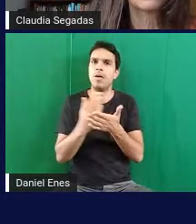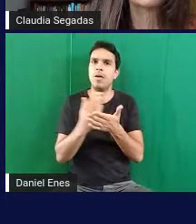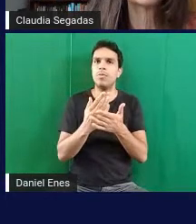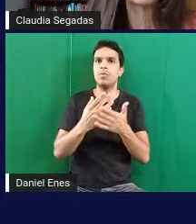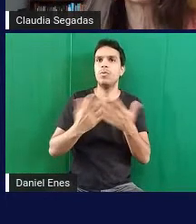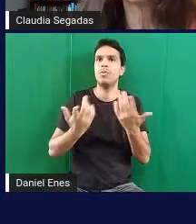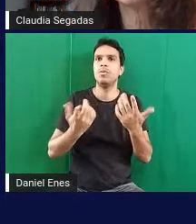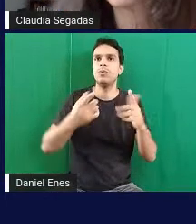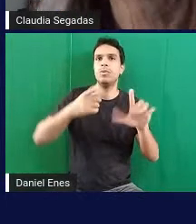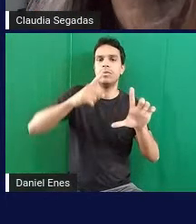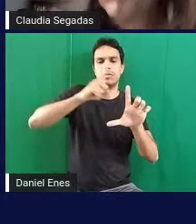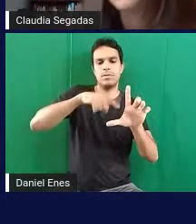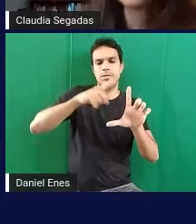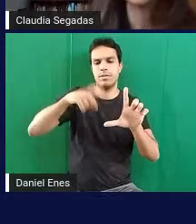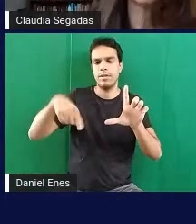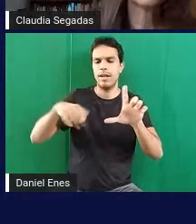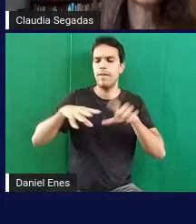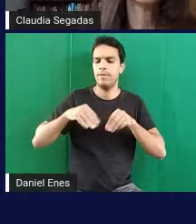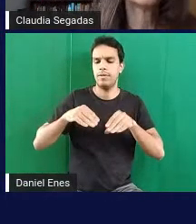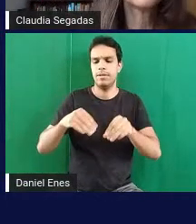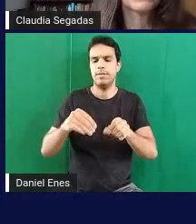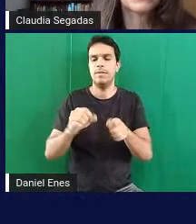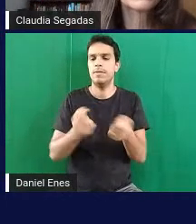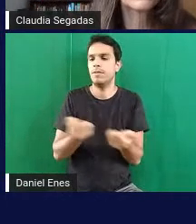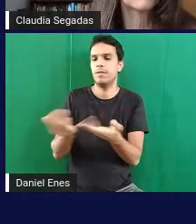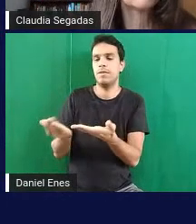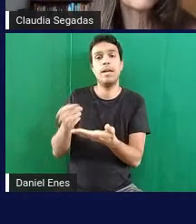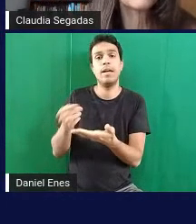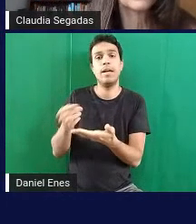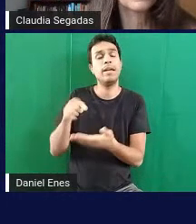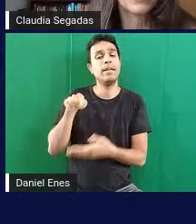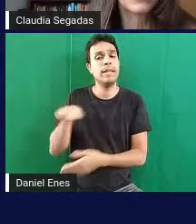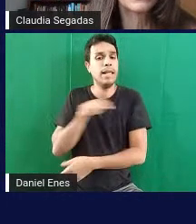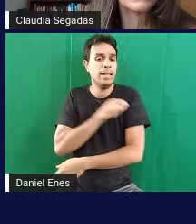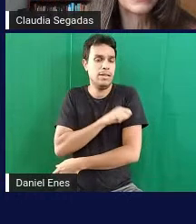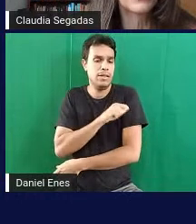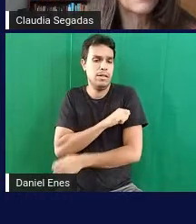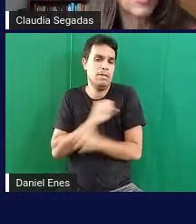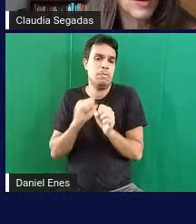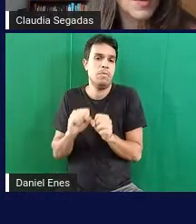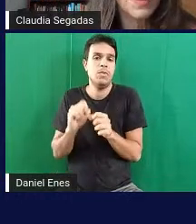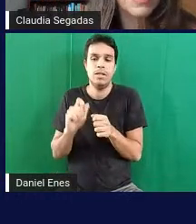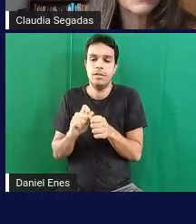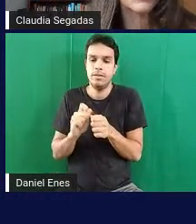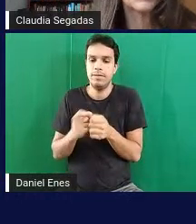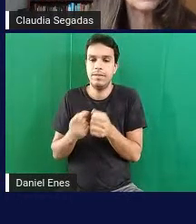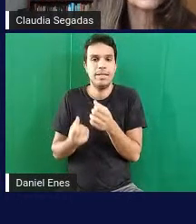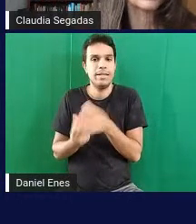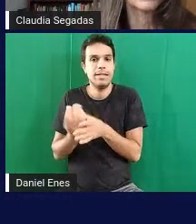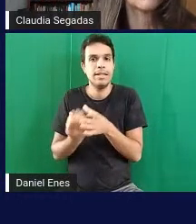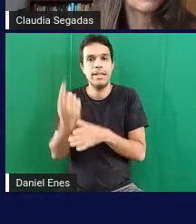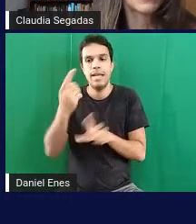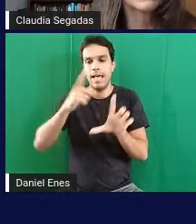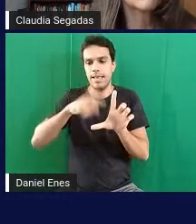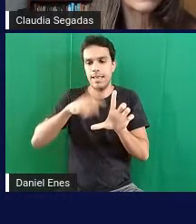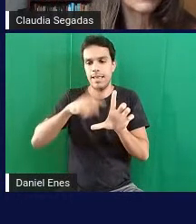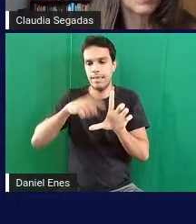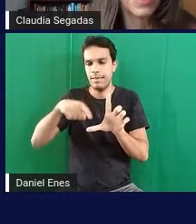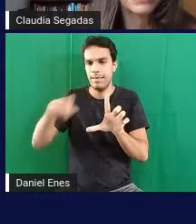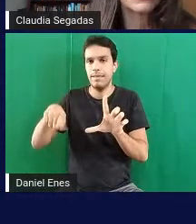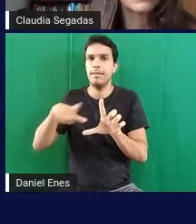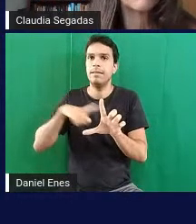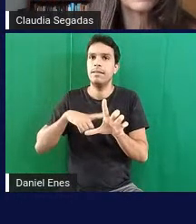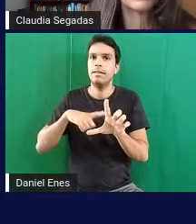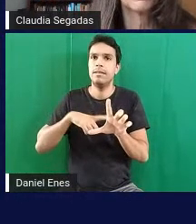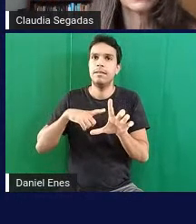foram proporcionados de tal forma que o aluno pudesse confeccionar gráficos então num a gente tem uma malha